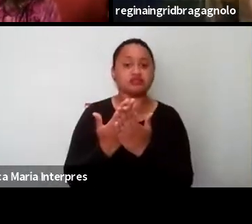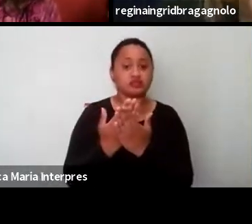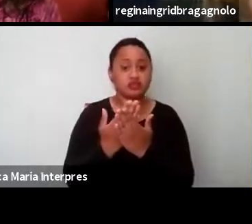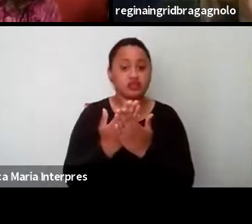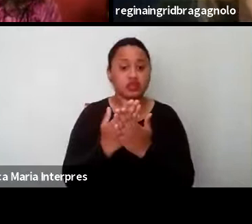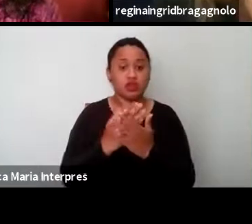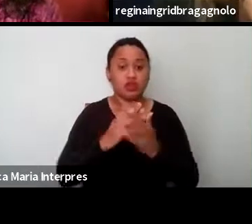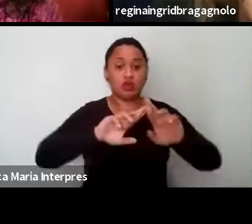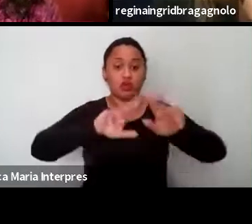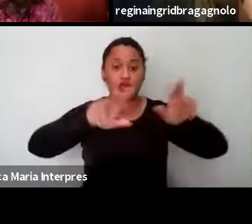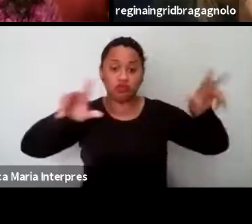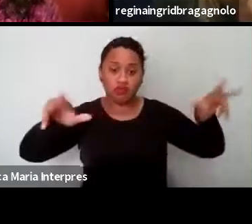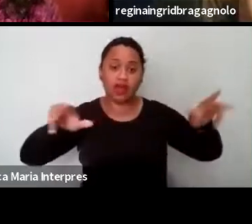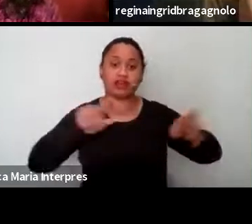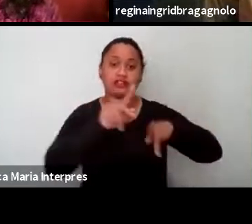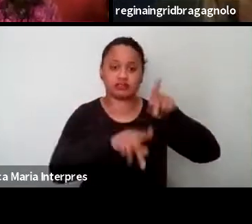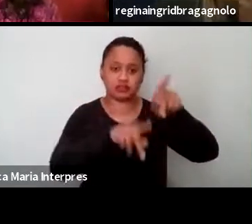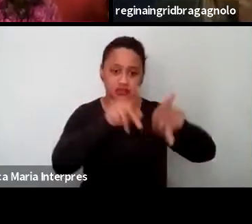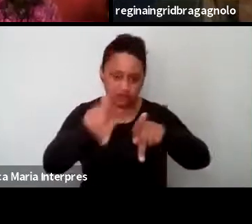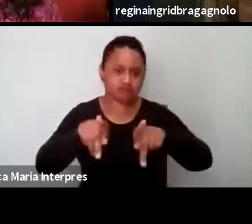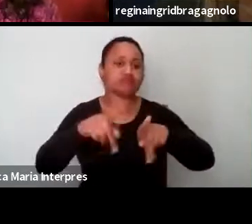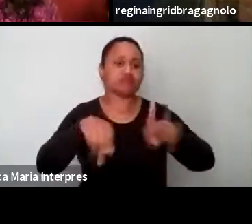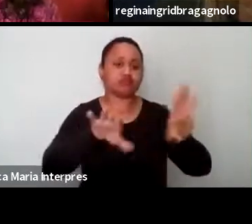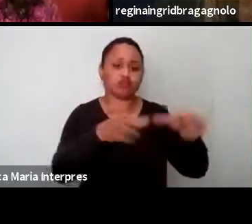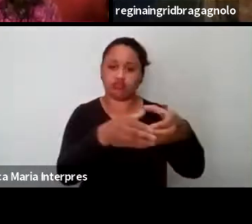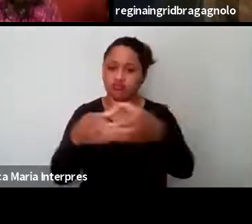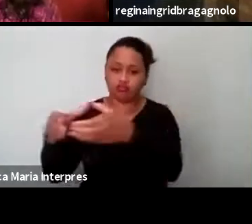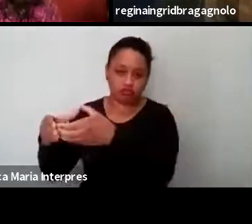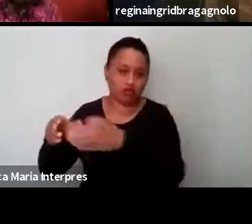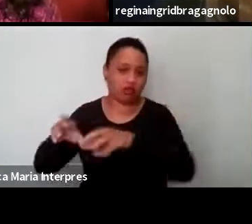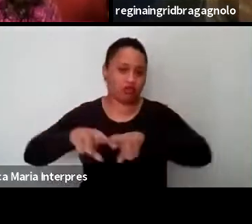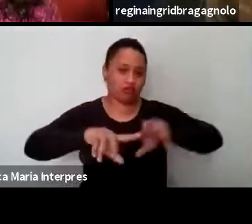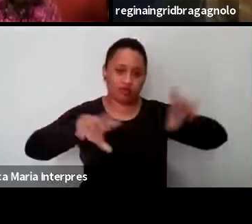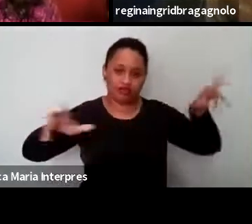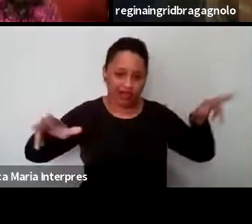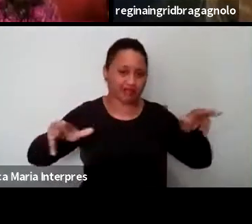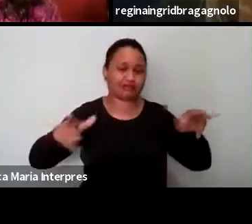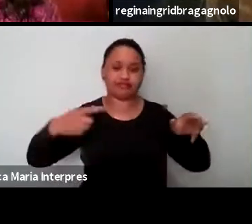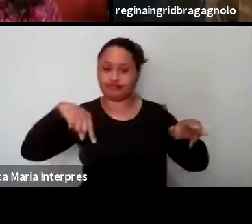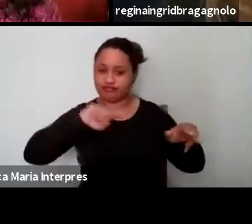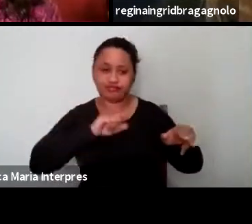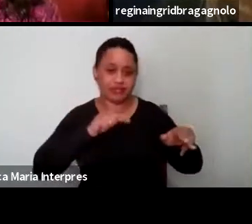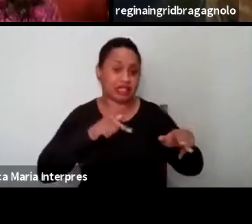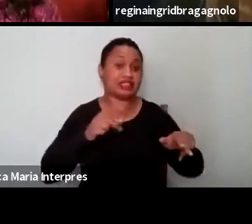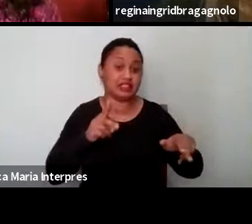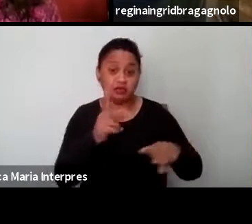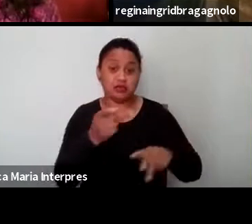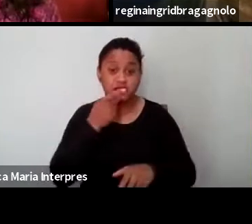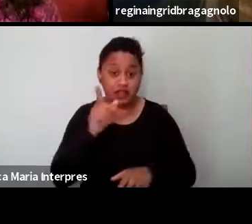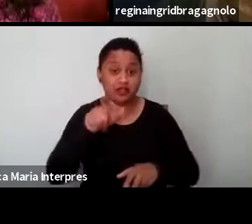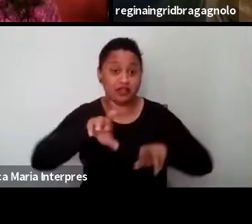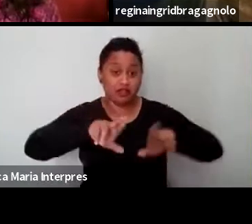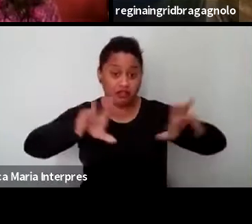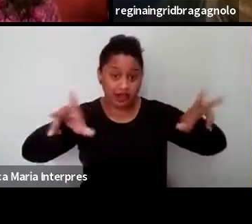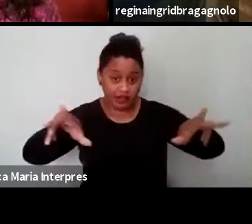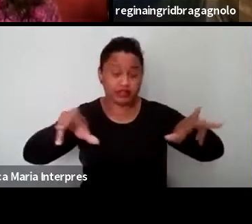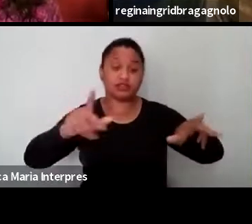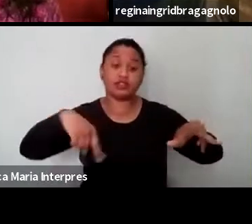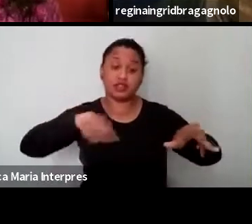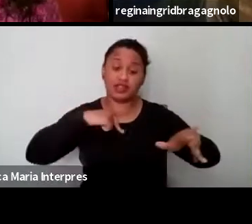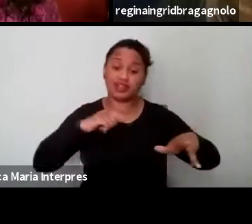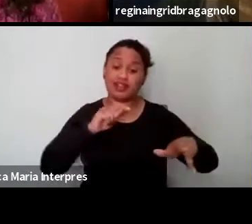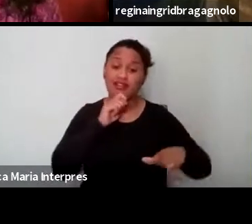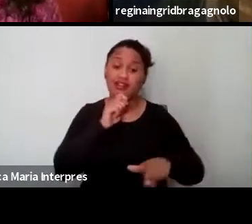populações, e as populações são diversas, né? E nós todos estamos matizando isso aqui, ainda operamos com uma forma